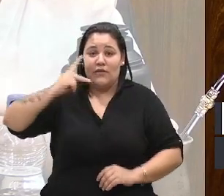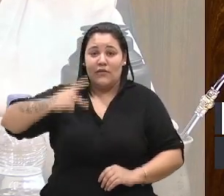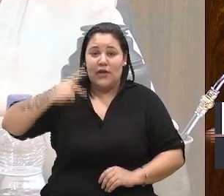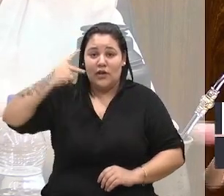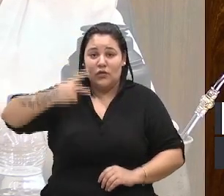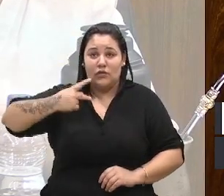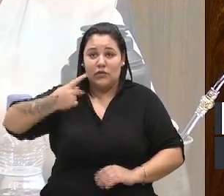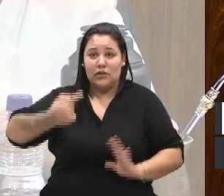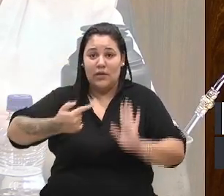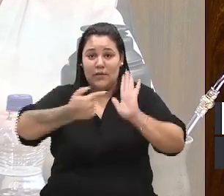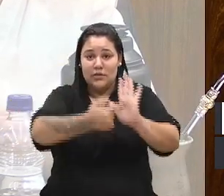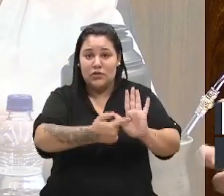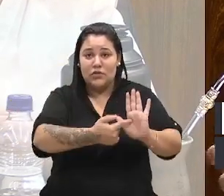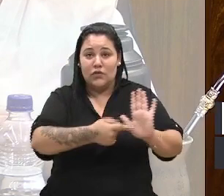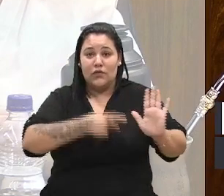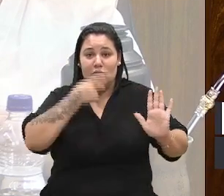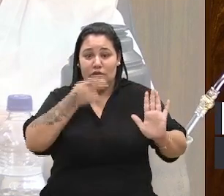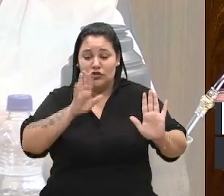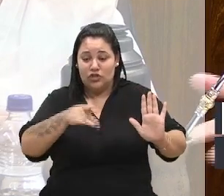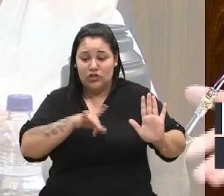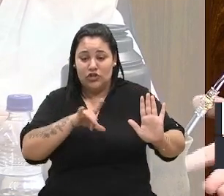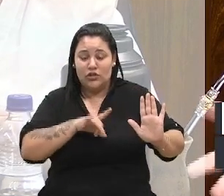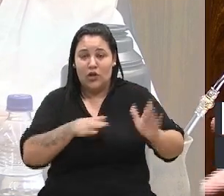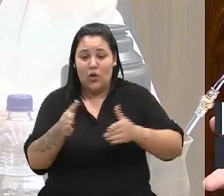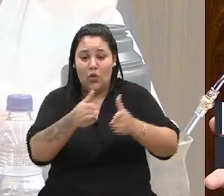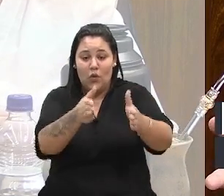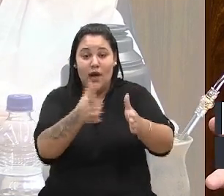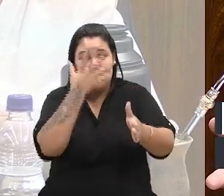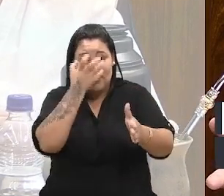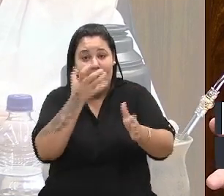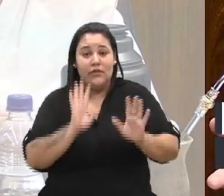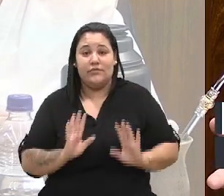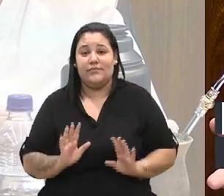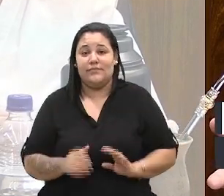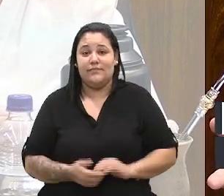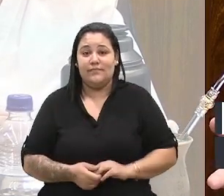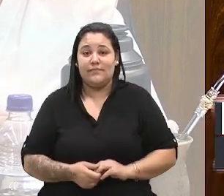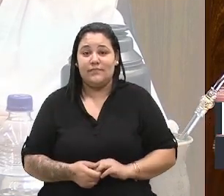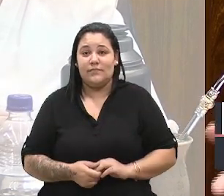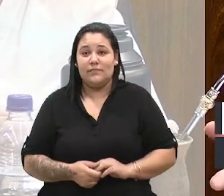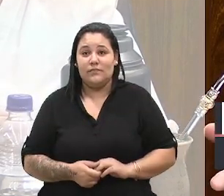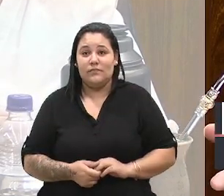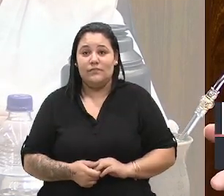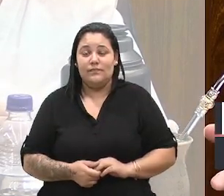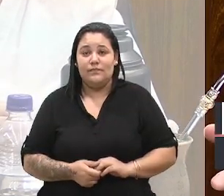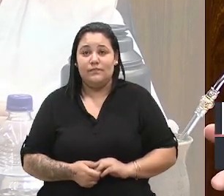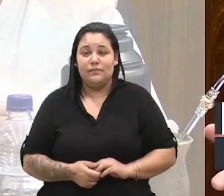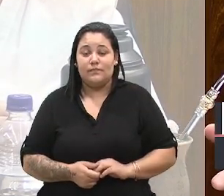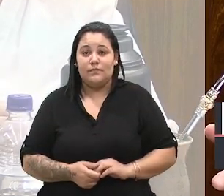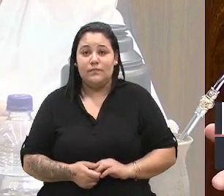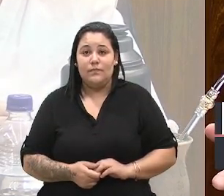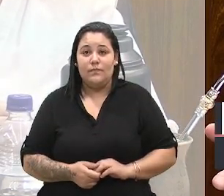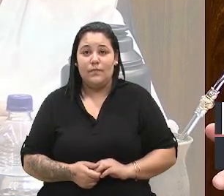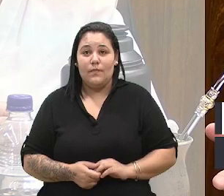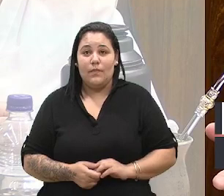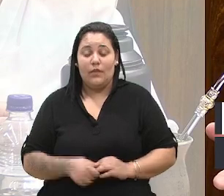apresentou dizendo que já tinha rua. E isso é uma coisa muito séria. E isso é uma coisa muito séria.